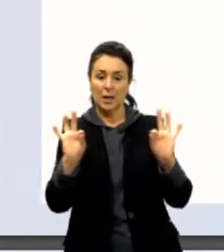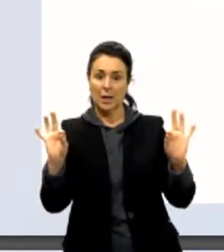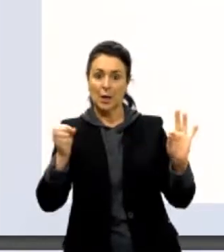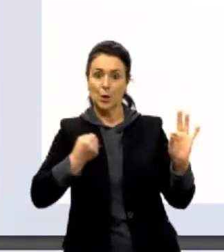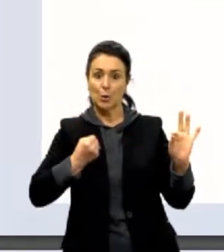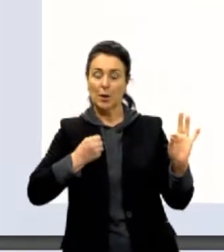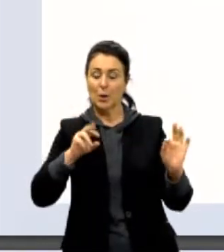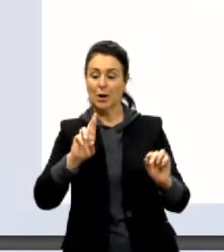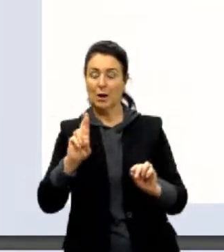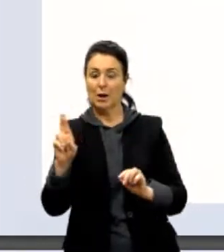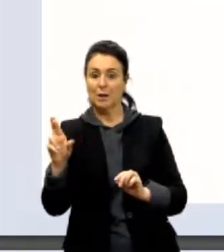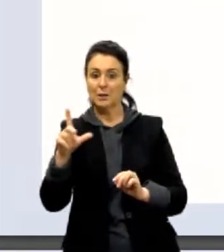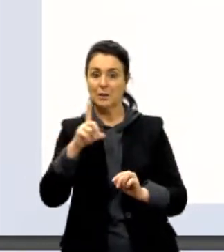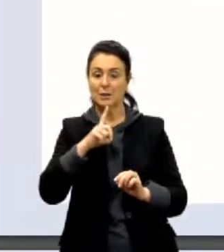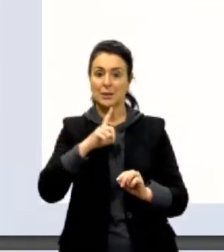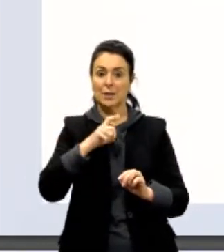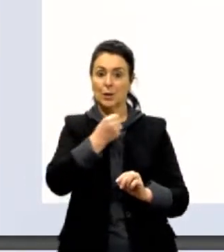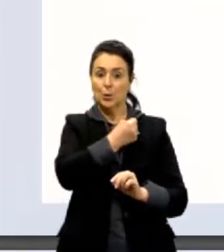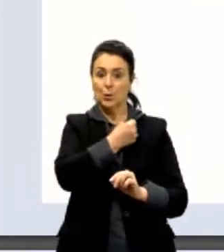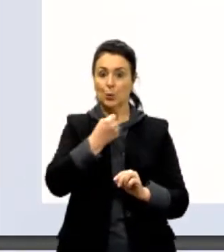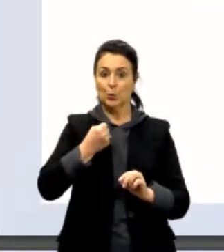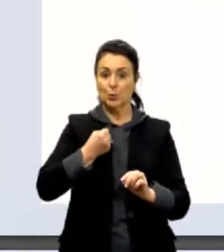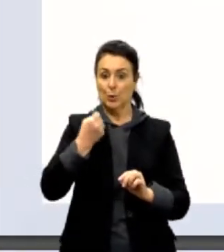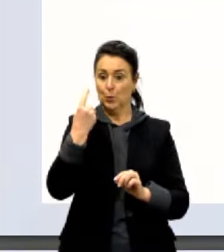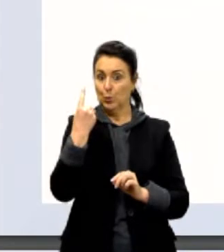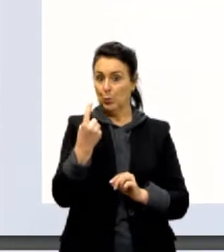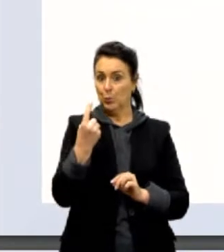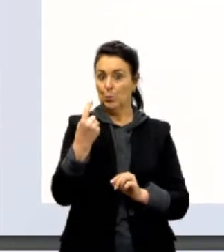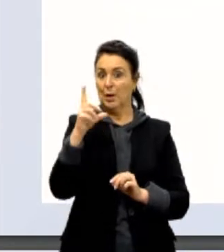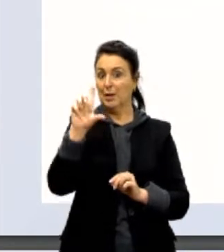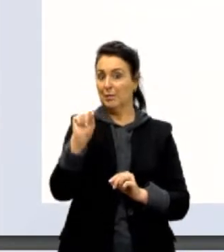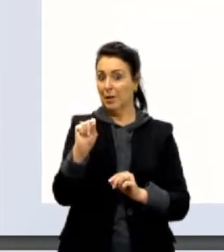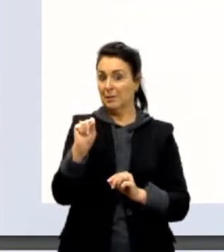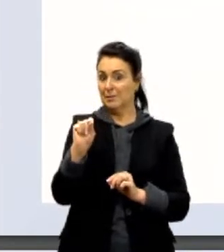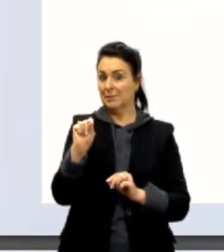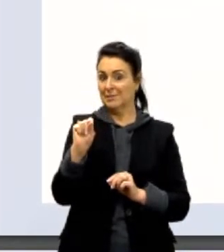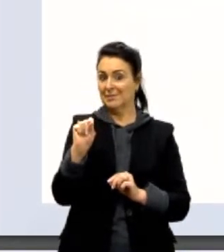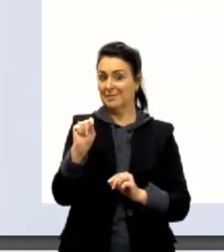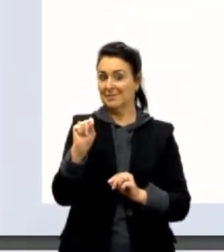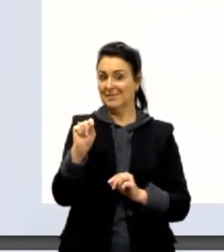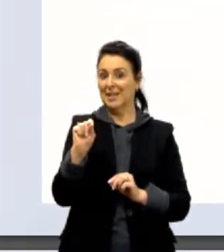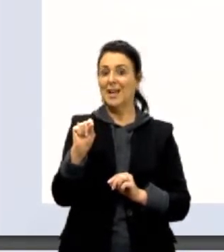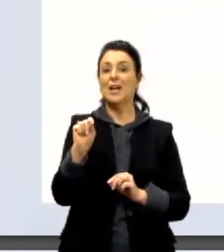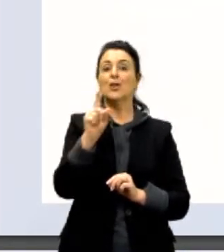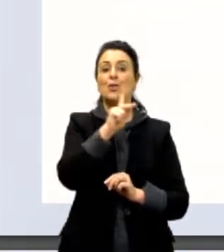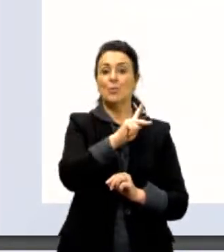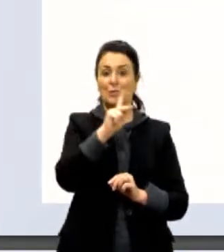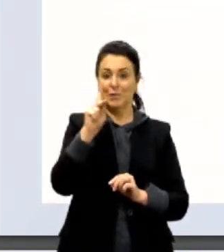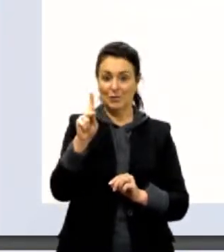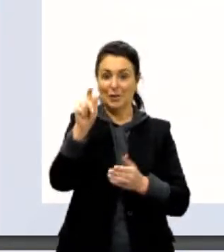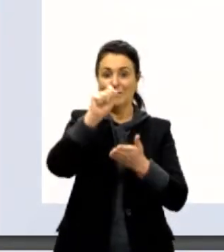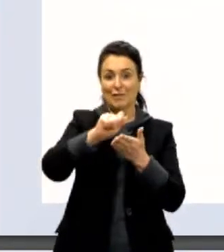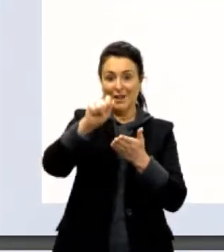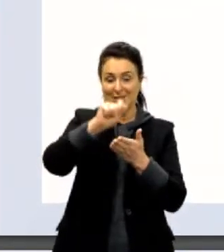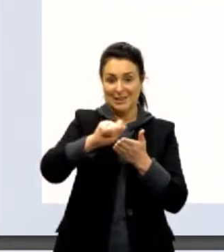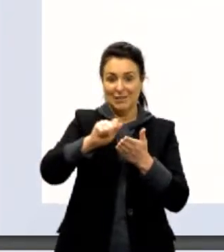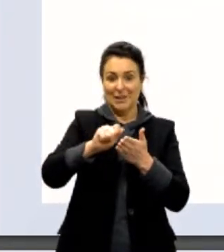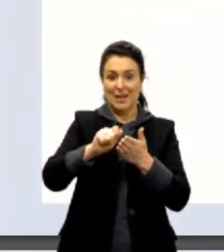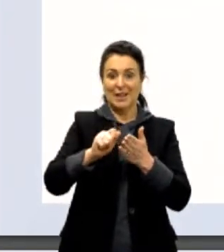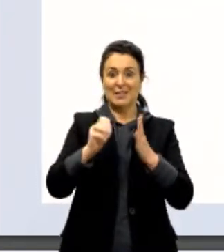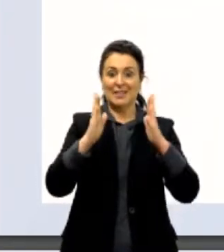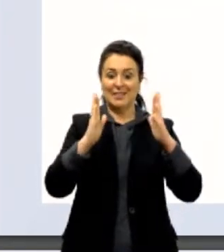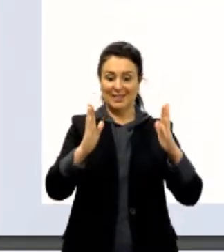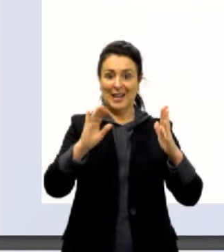reais. Nós temos o número 1 e 10 e eu vou escrever na forma de intervalo. Como a matemática